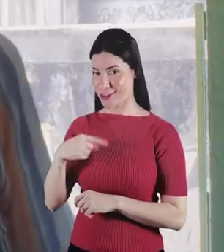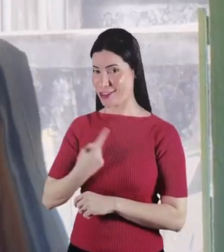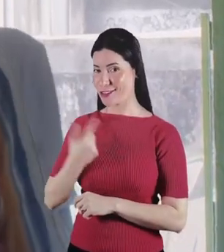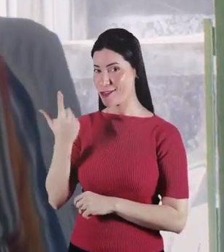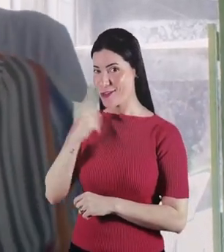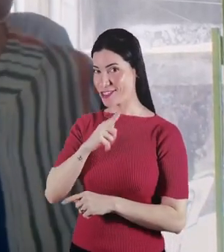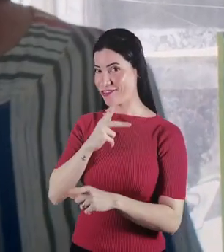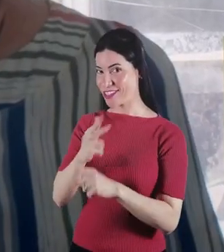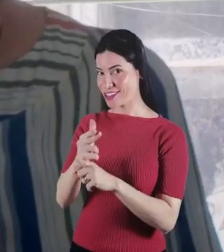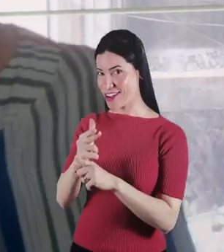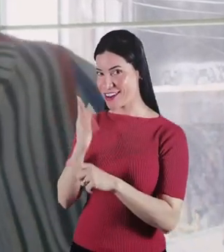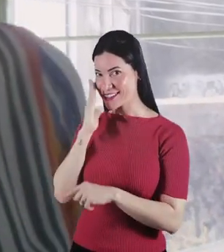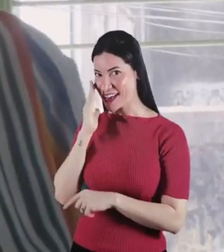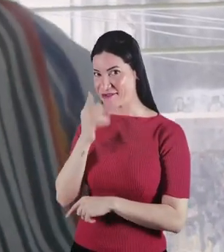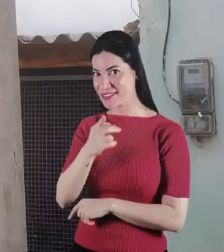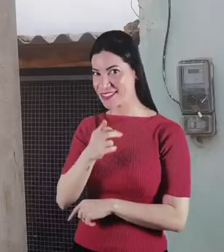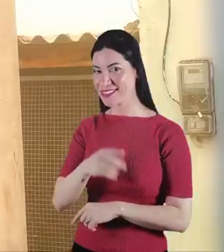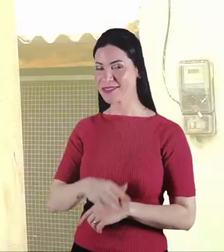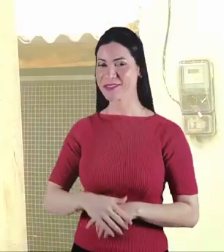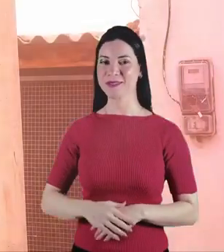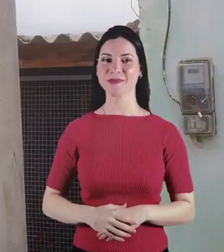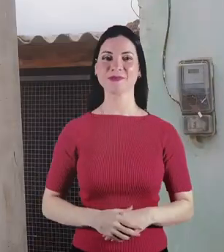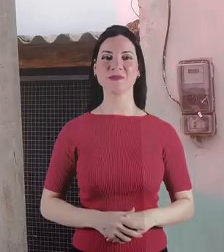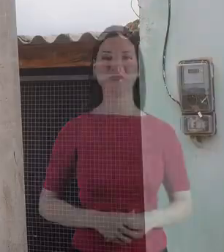gente conseguiu algumas vitórias dessas?